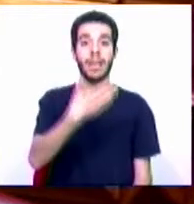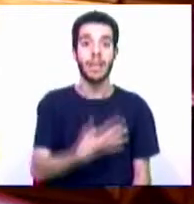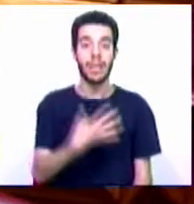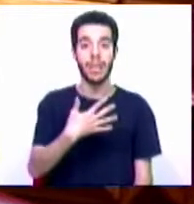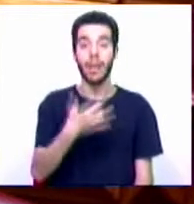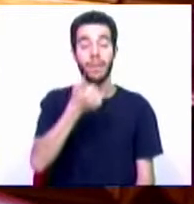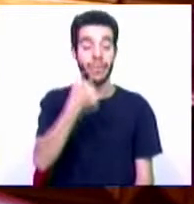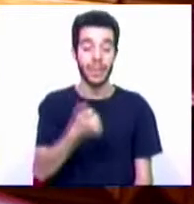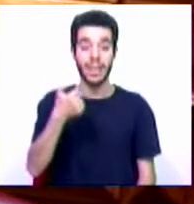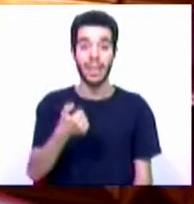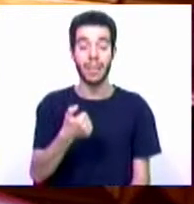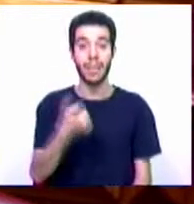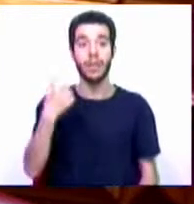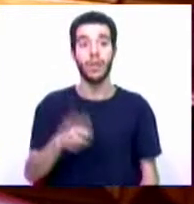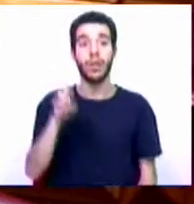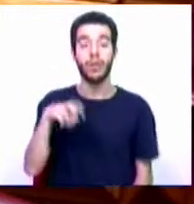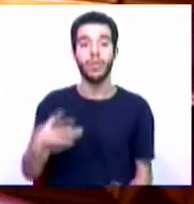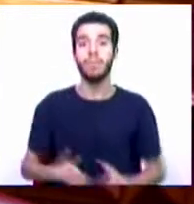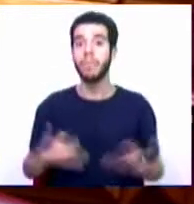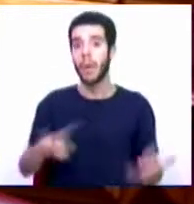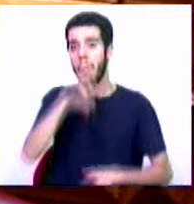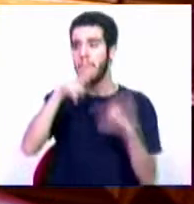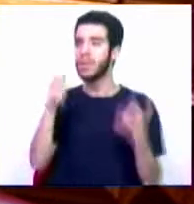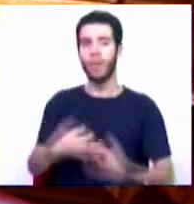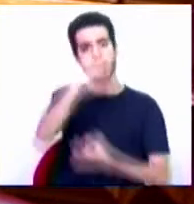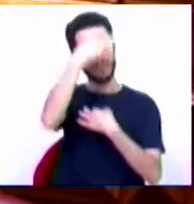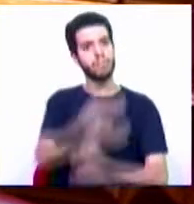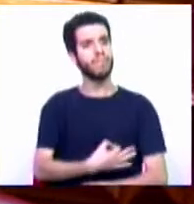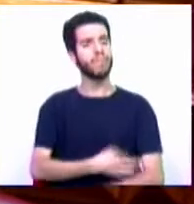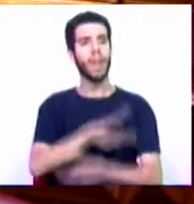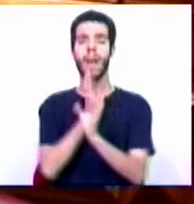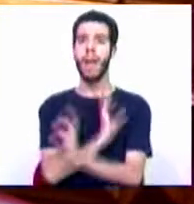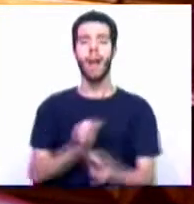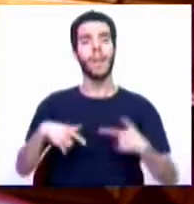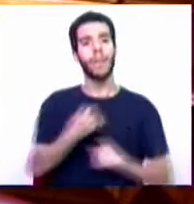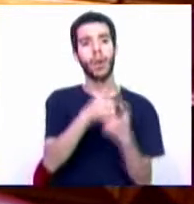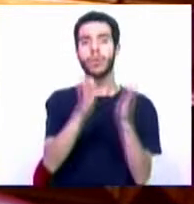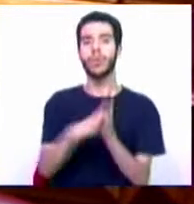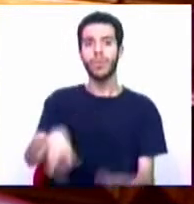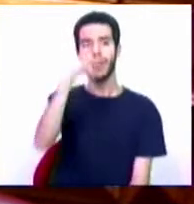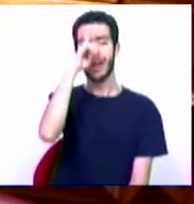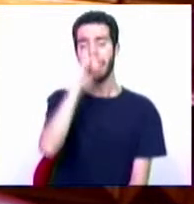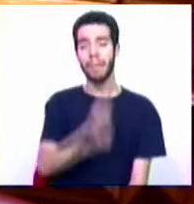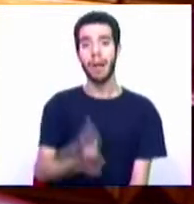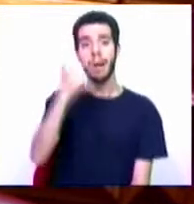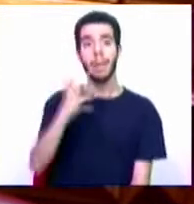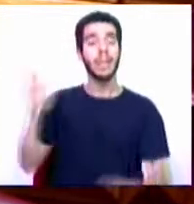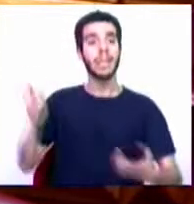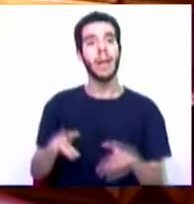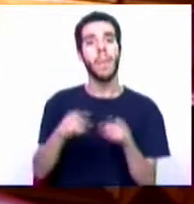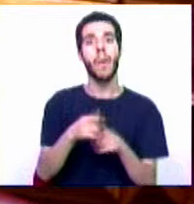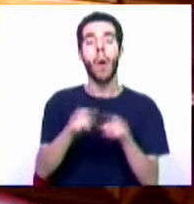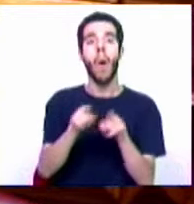Era um ser humano para quem o conheceu, extraordinário e será sempre lembrado por todos nós e por todas como um ser humano